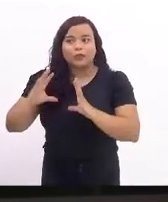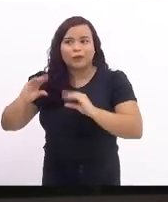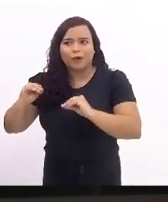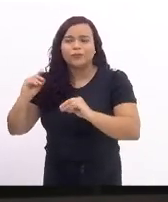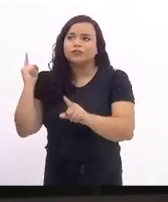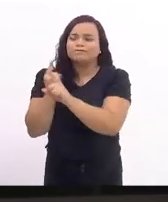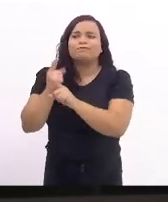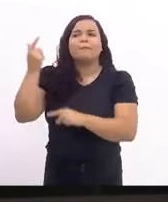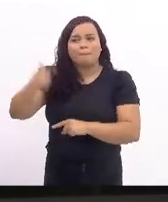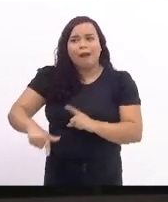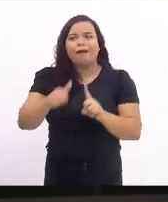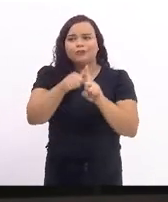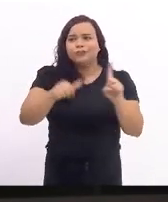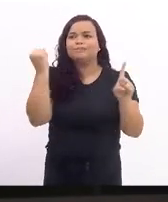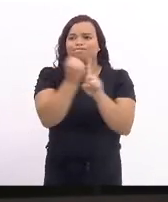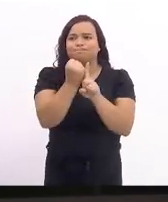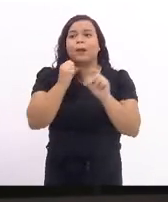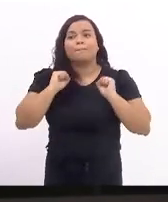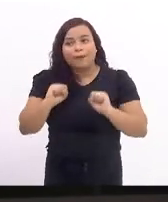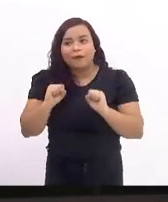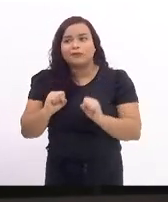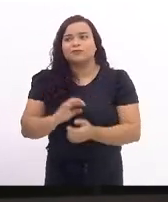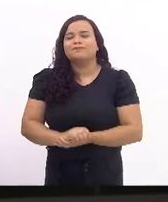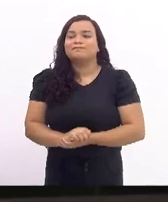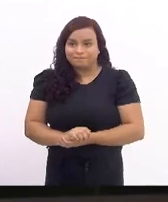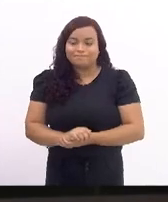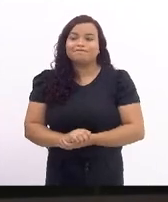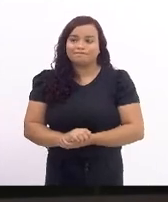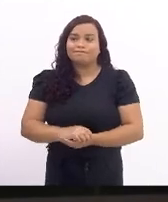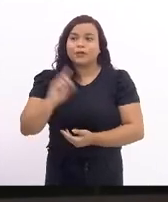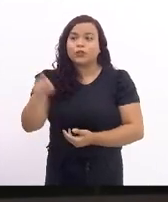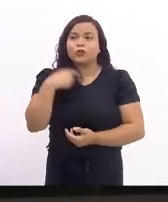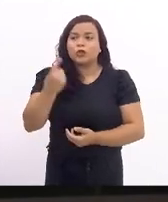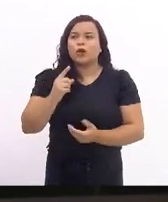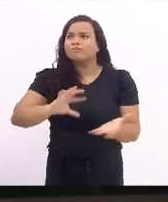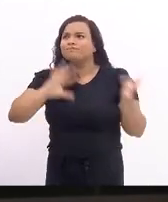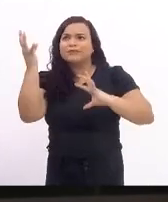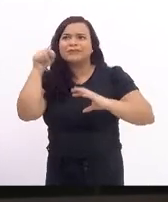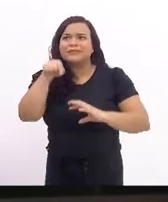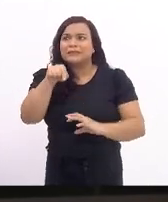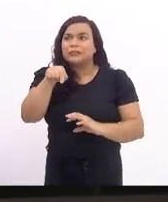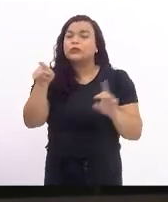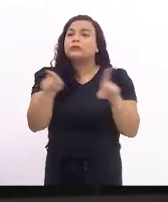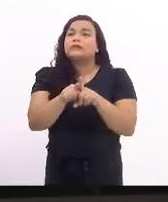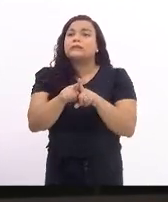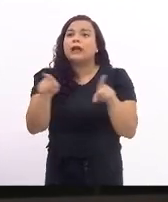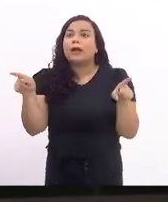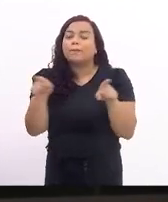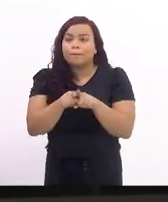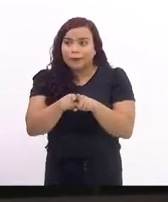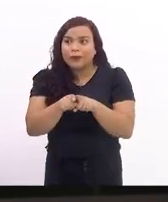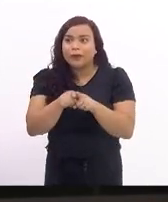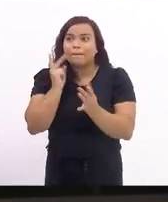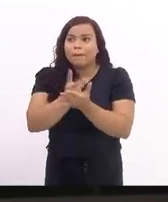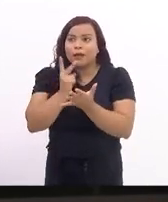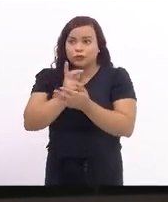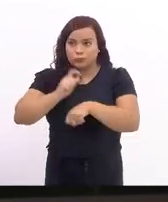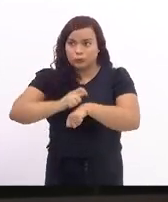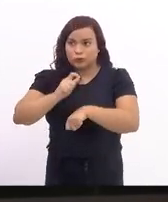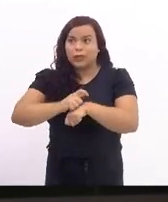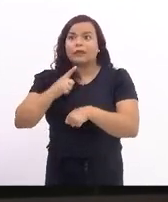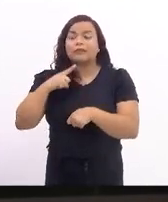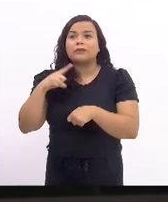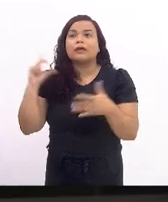contabilizar, não é à toa que nós temos essa situação ao mesmo tempo e que nós